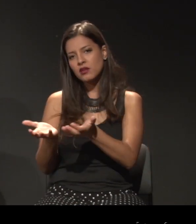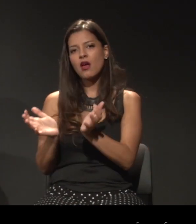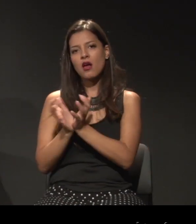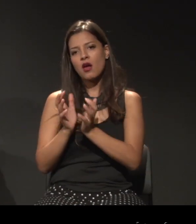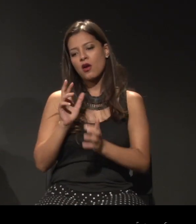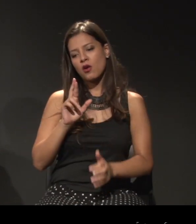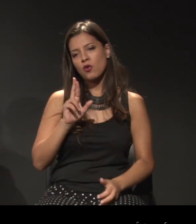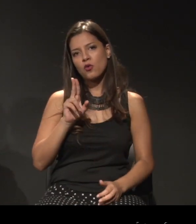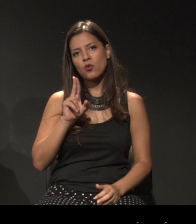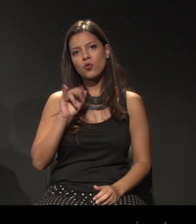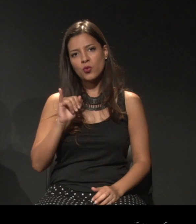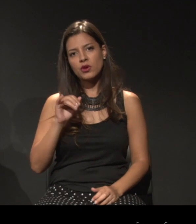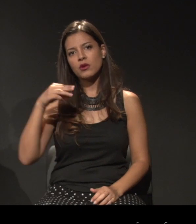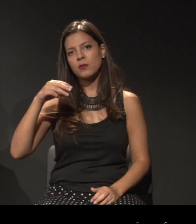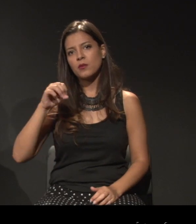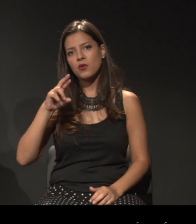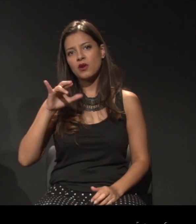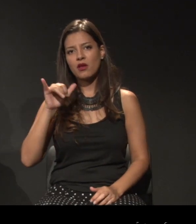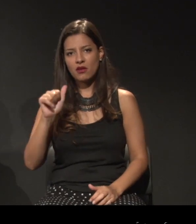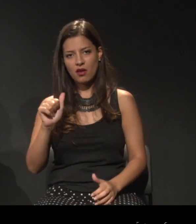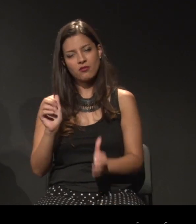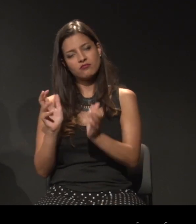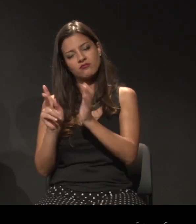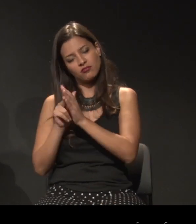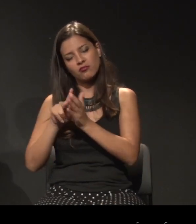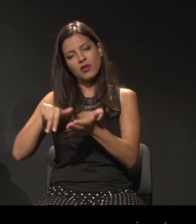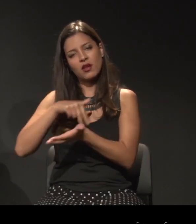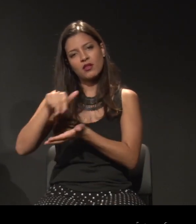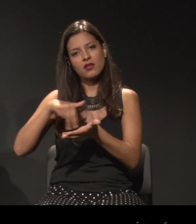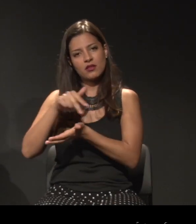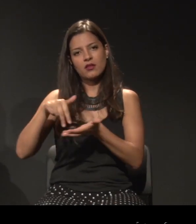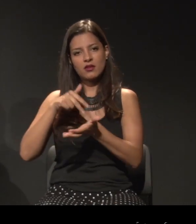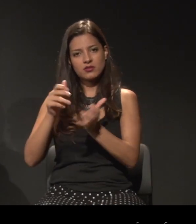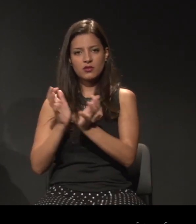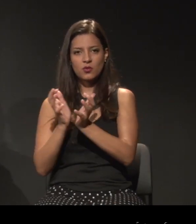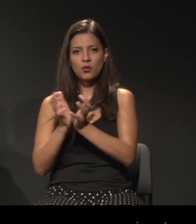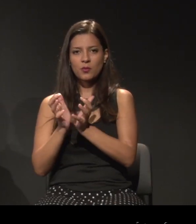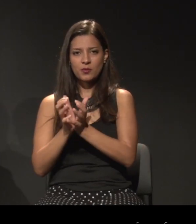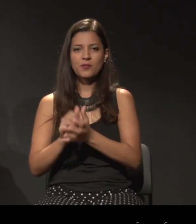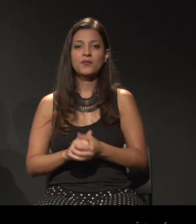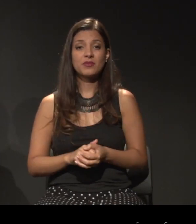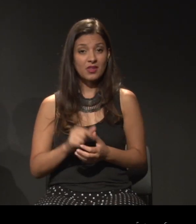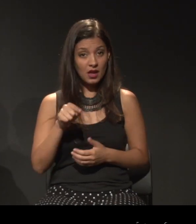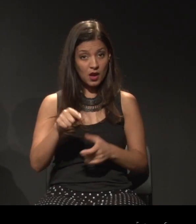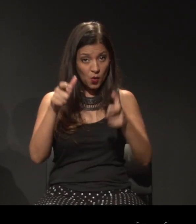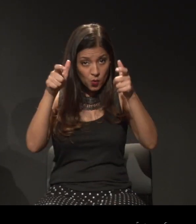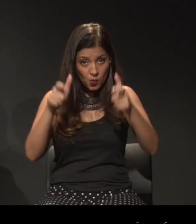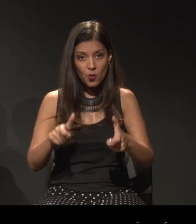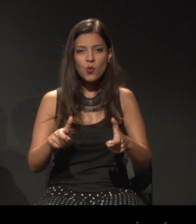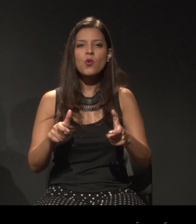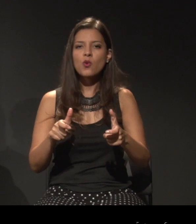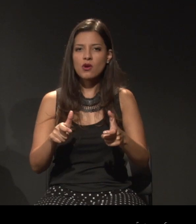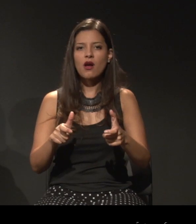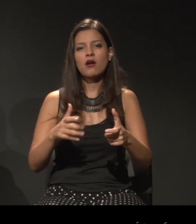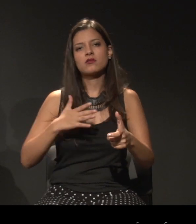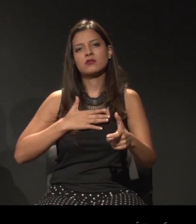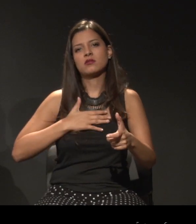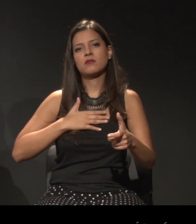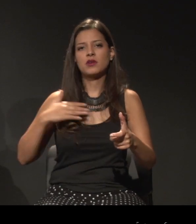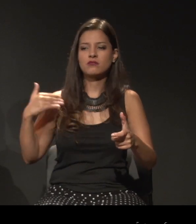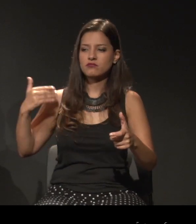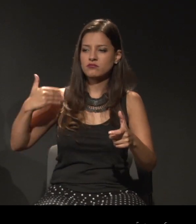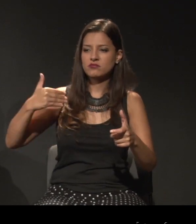Esse é o lugar que eu... de síntese um pouco dessa trajetória